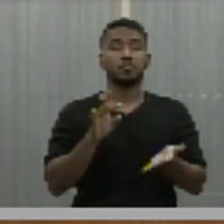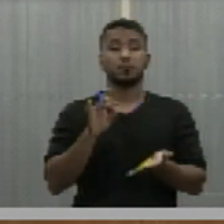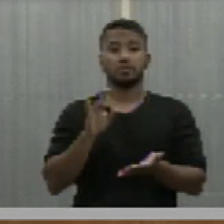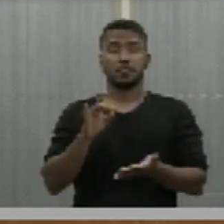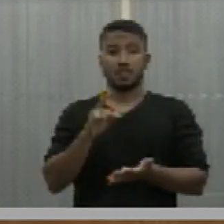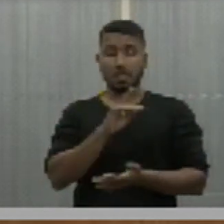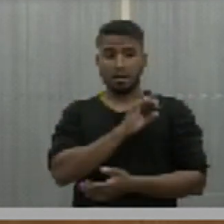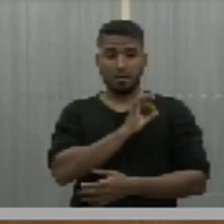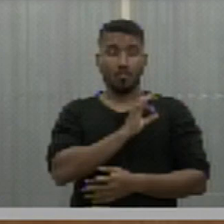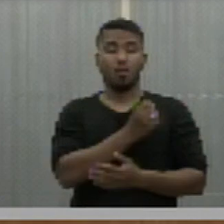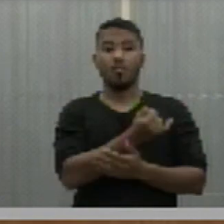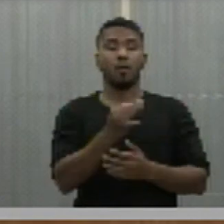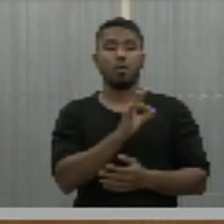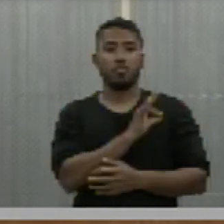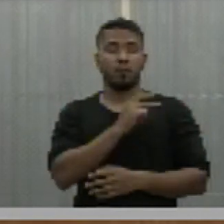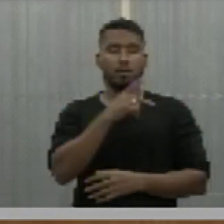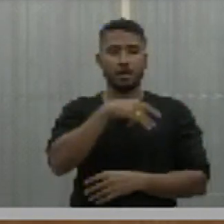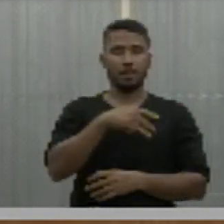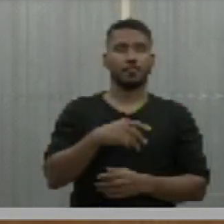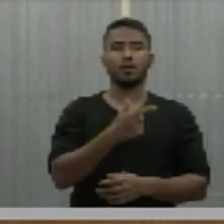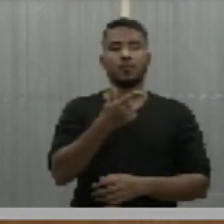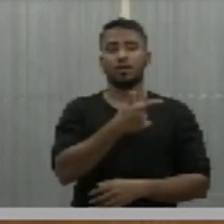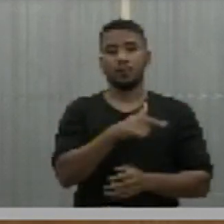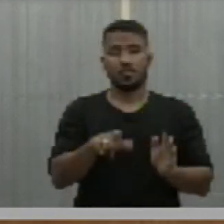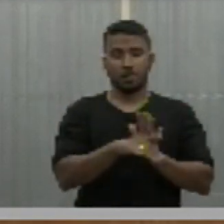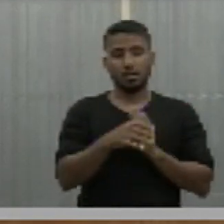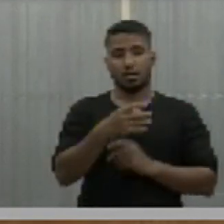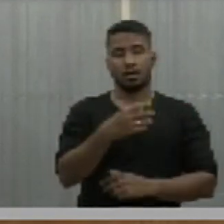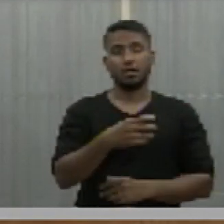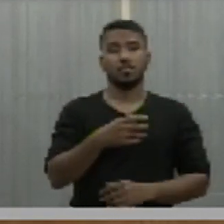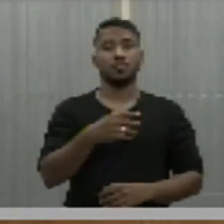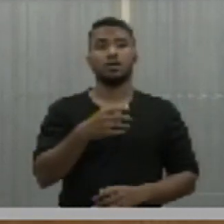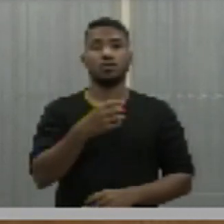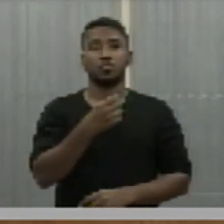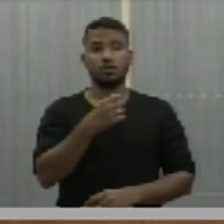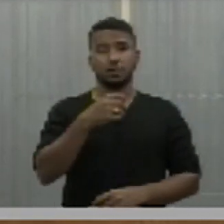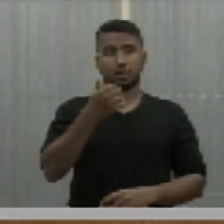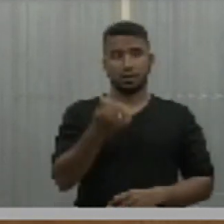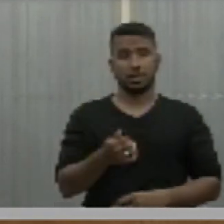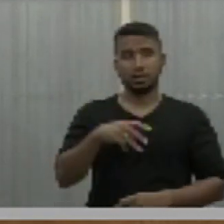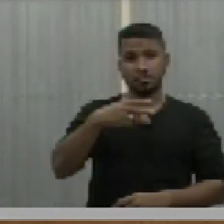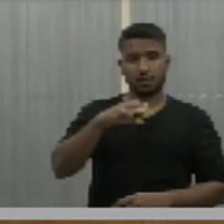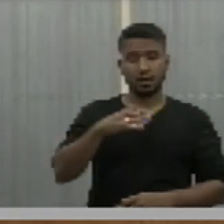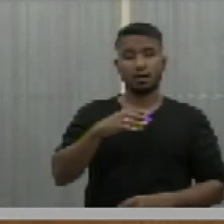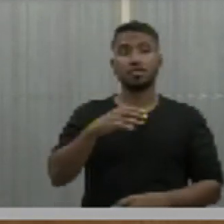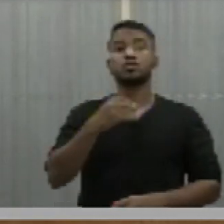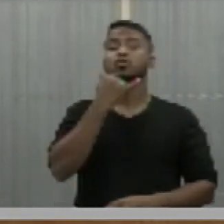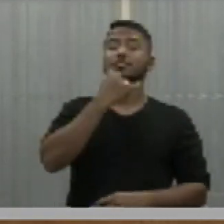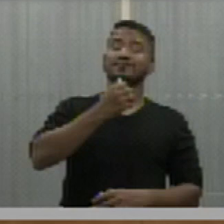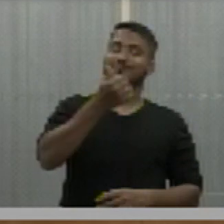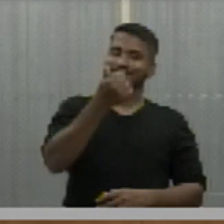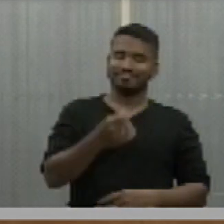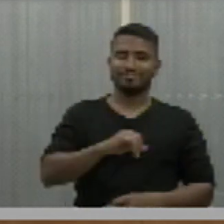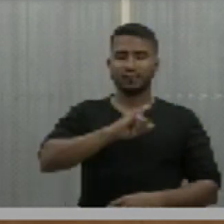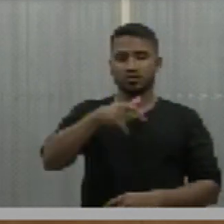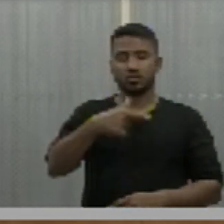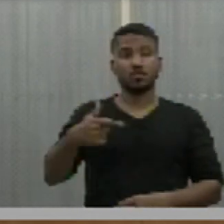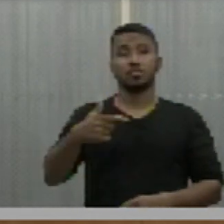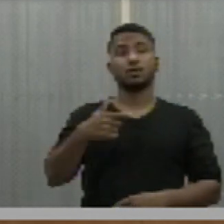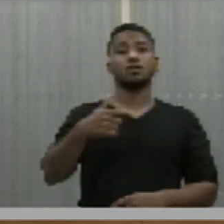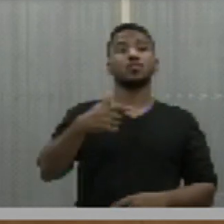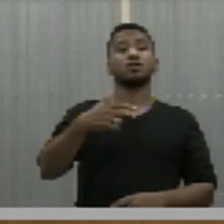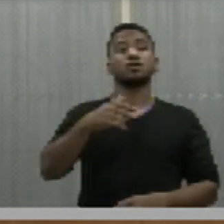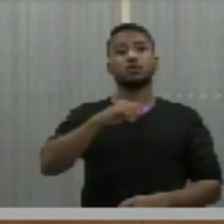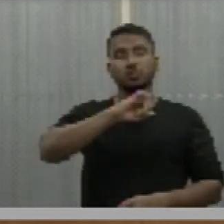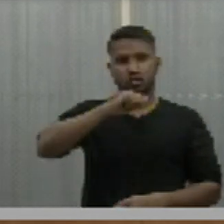PMPI. Lei, 3.808, de 16 de julho de 1981